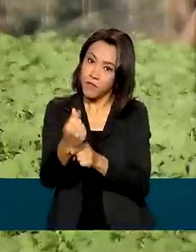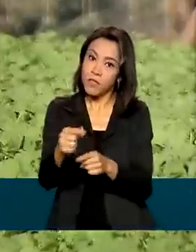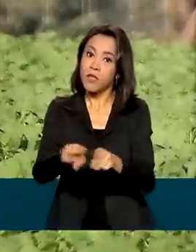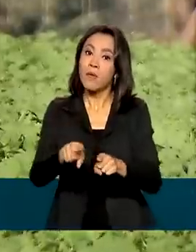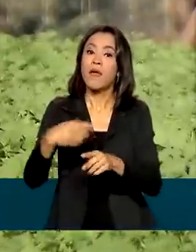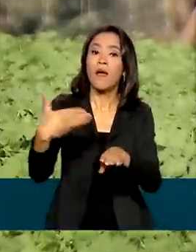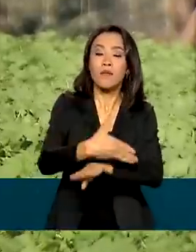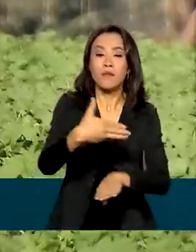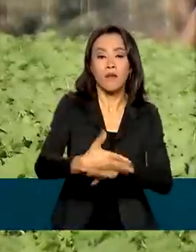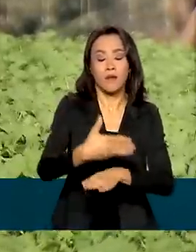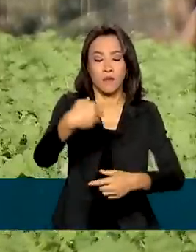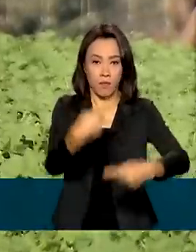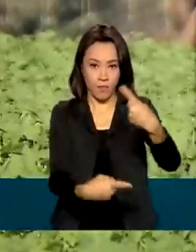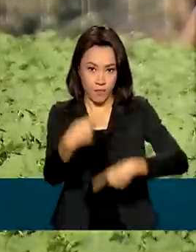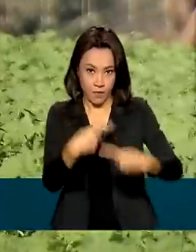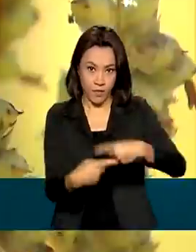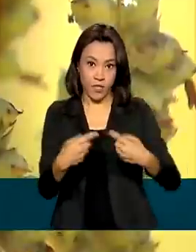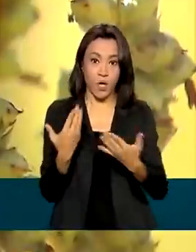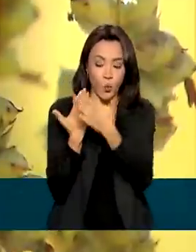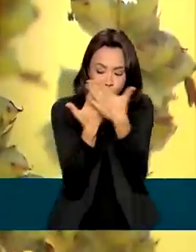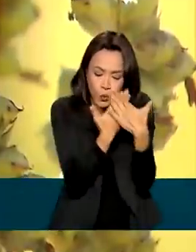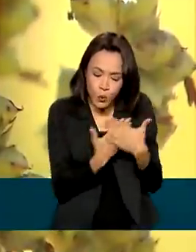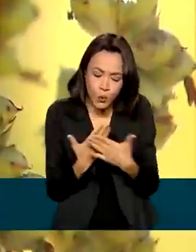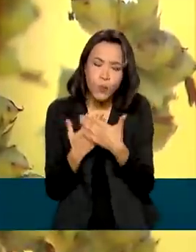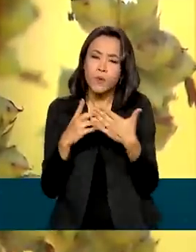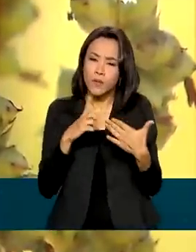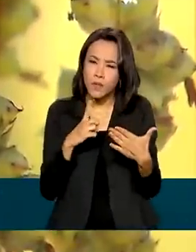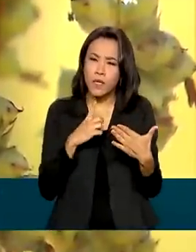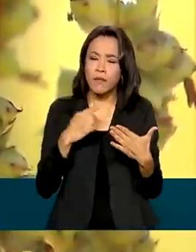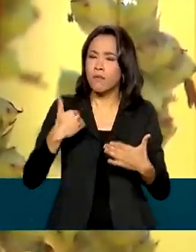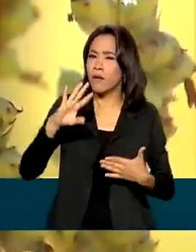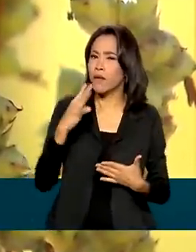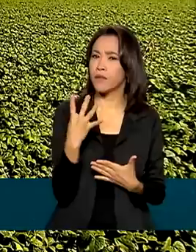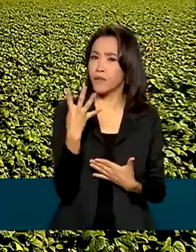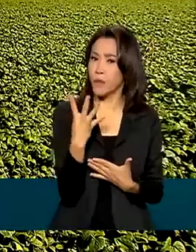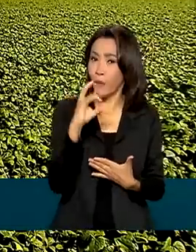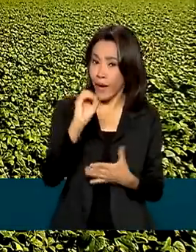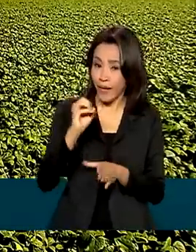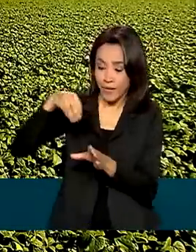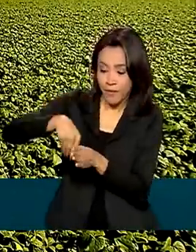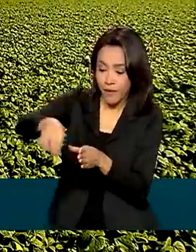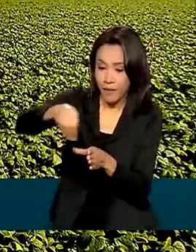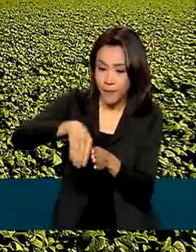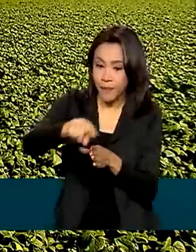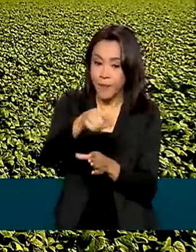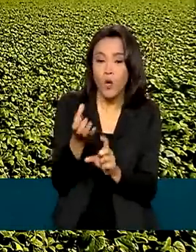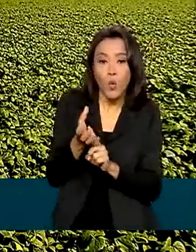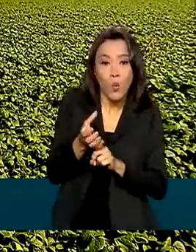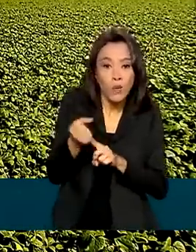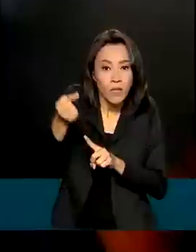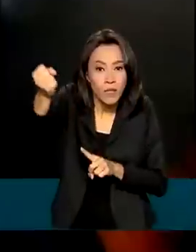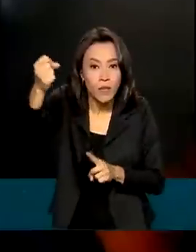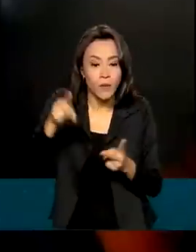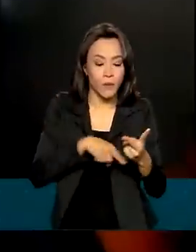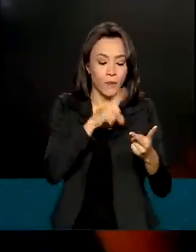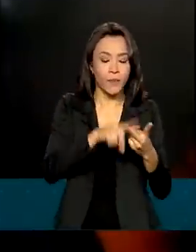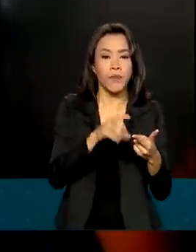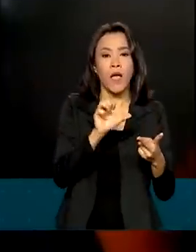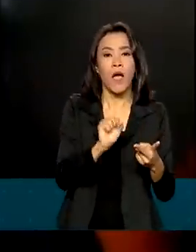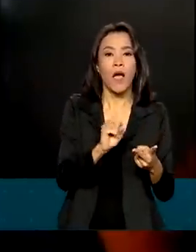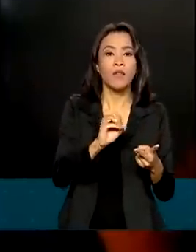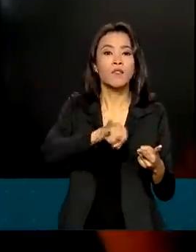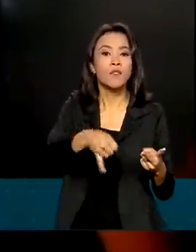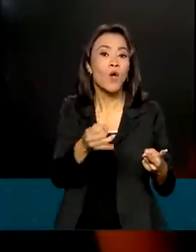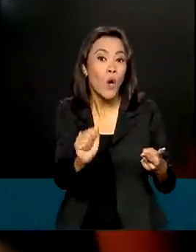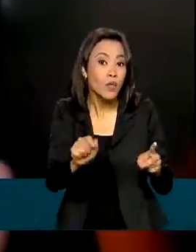Além do girassol, o estudo é feito sobre mais de 40 culturas, como o trigo e a soja. Para o indivíduo ter